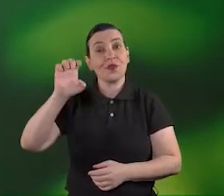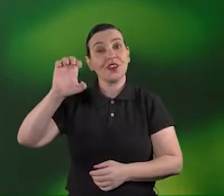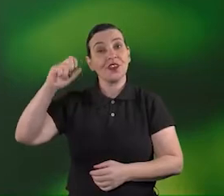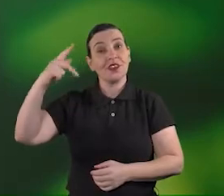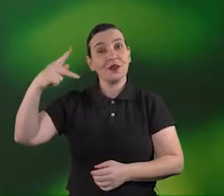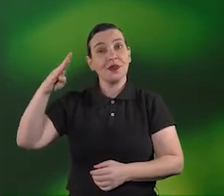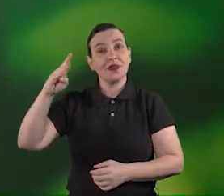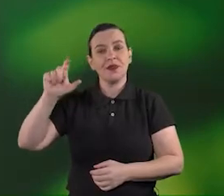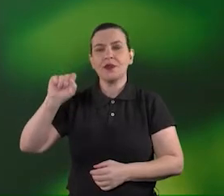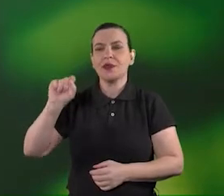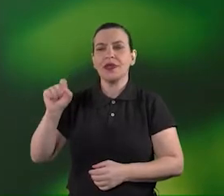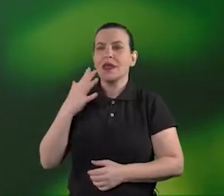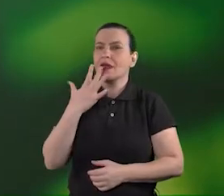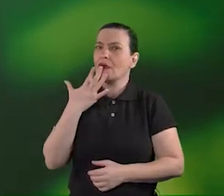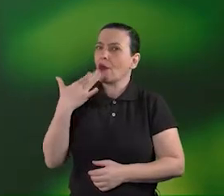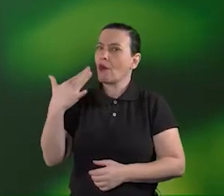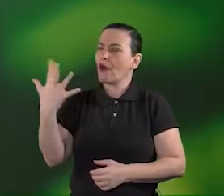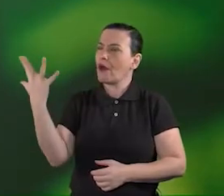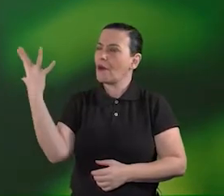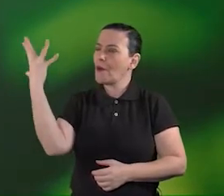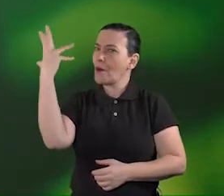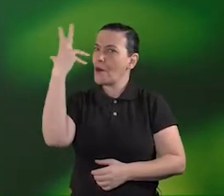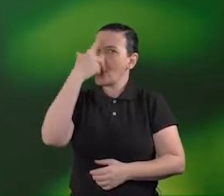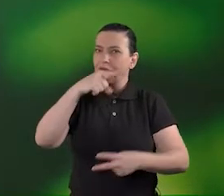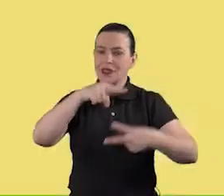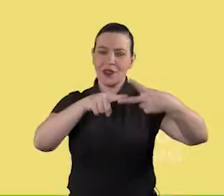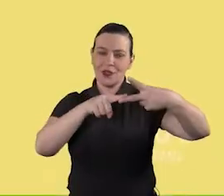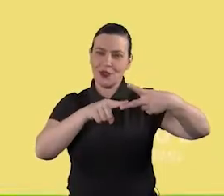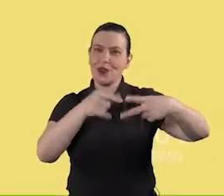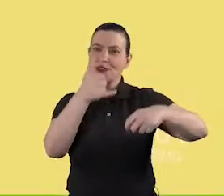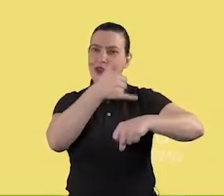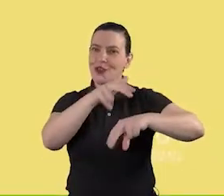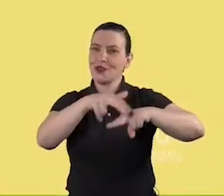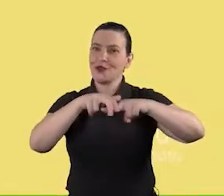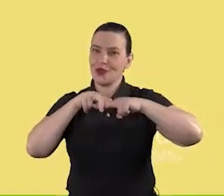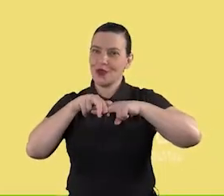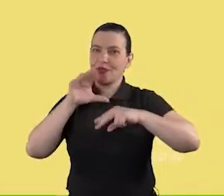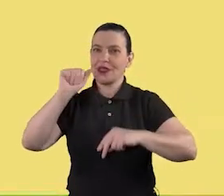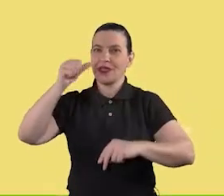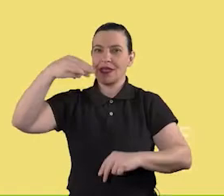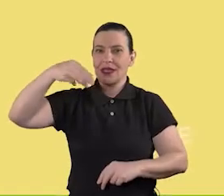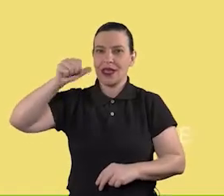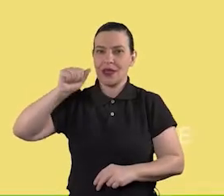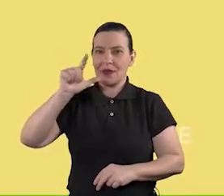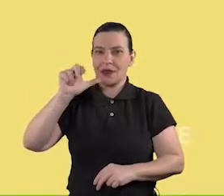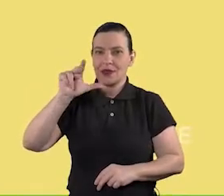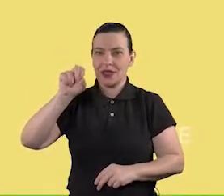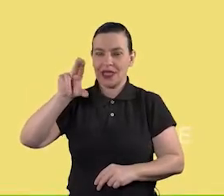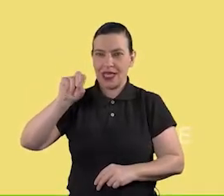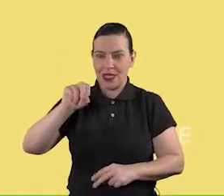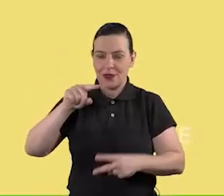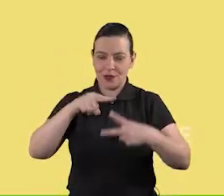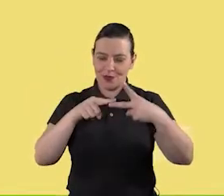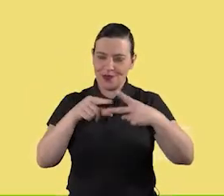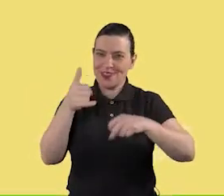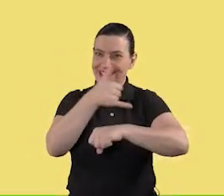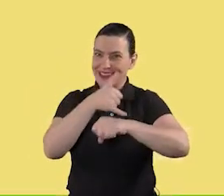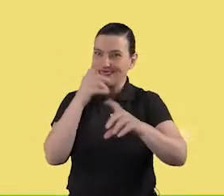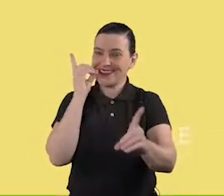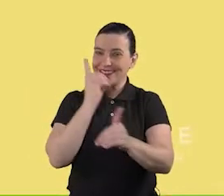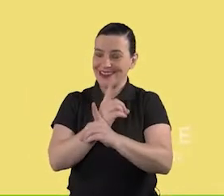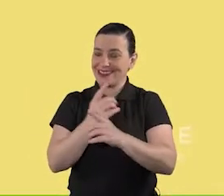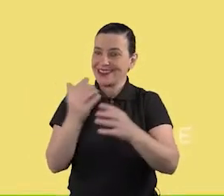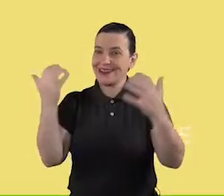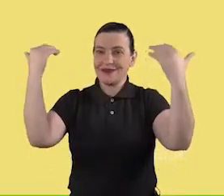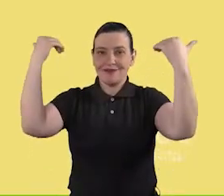sua bela cor por causa desses dois óleos o cam azuleno que é encontrado em ambos os óleos é muito calmante